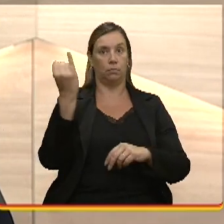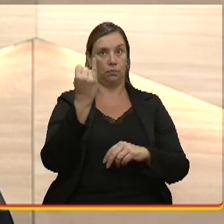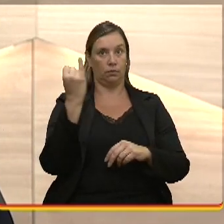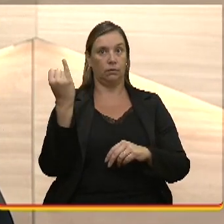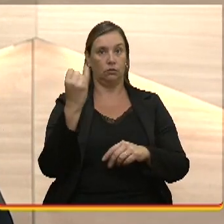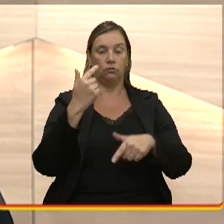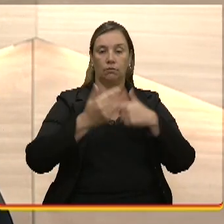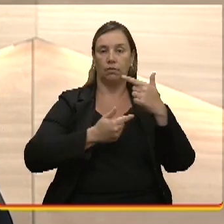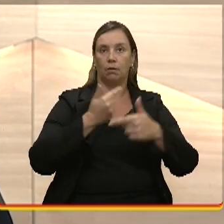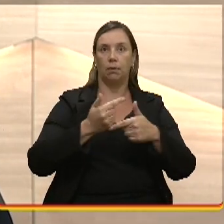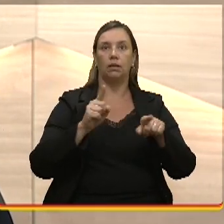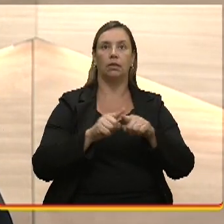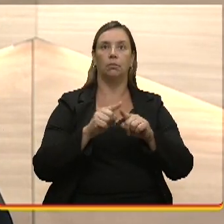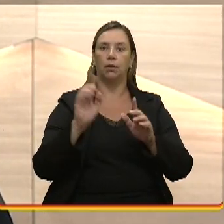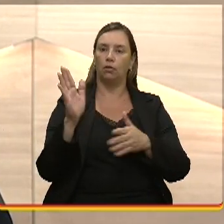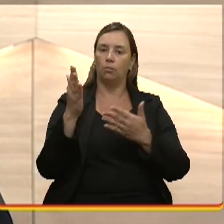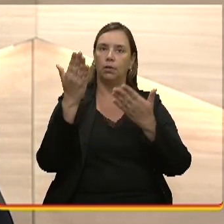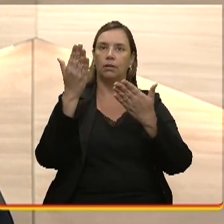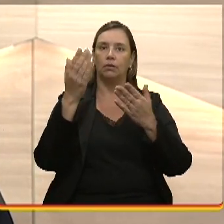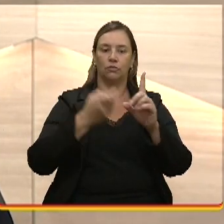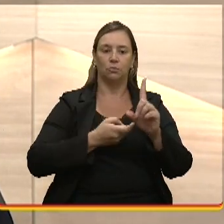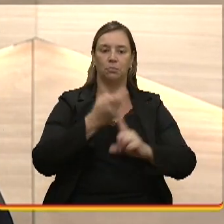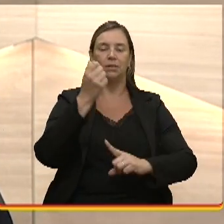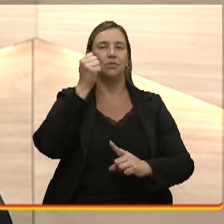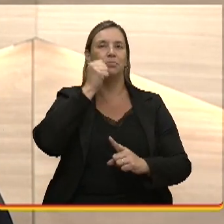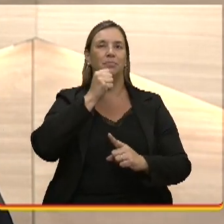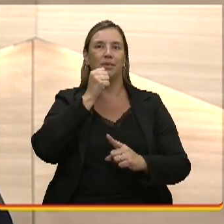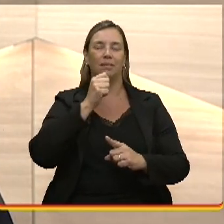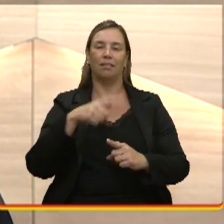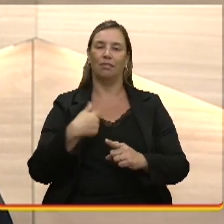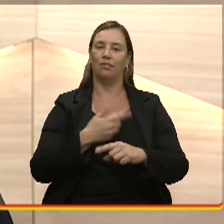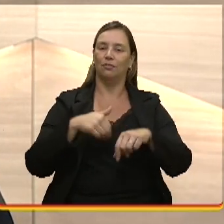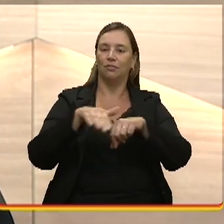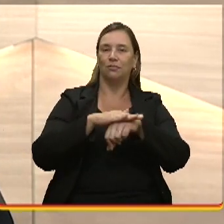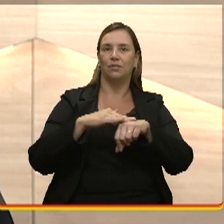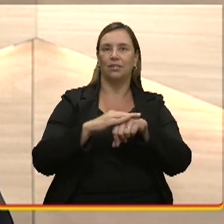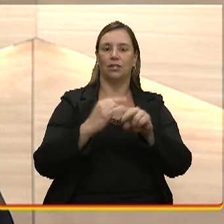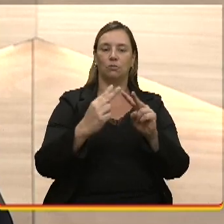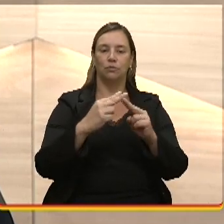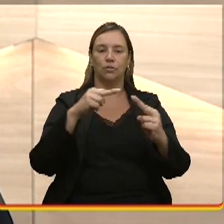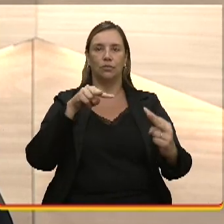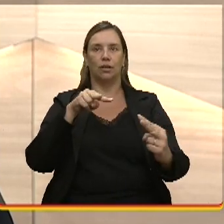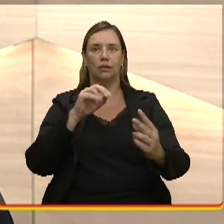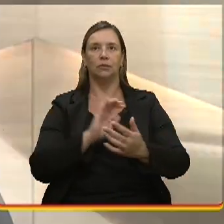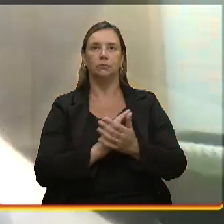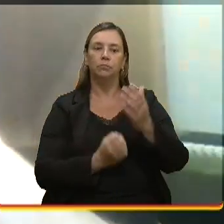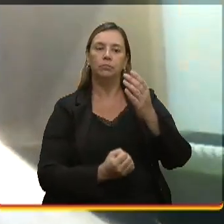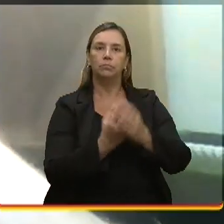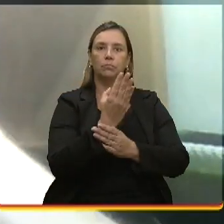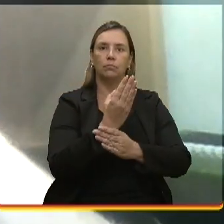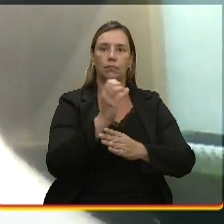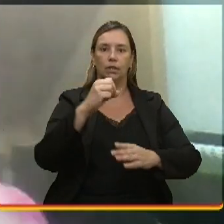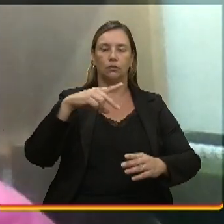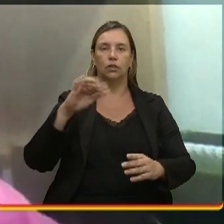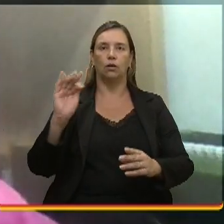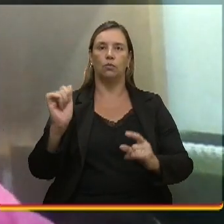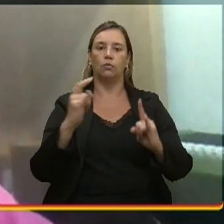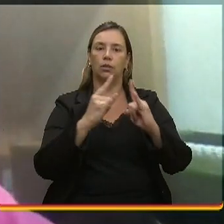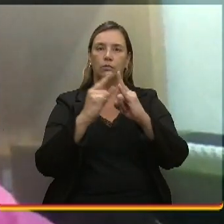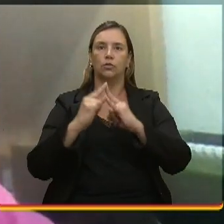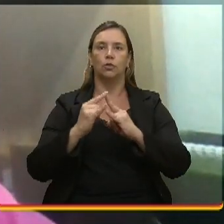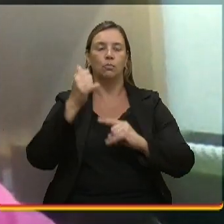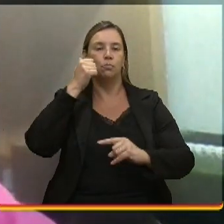e também em homenagem ao Mês da Mulher, nós conversamos de forma virtual com a fundadora da ONG Mulher em Construção,